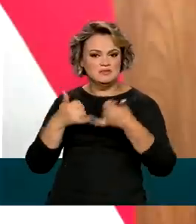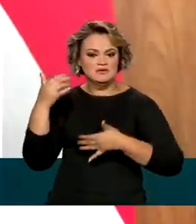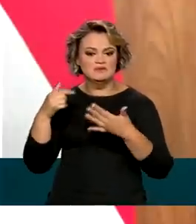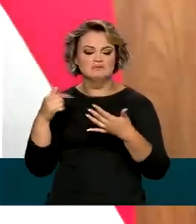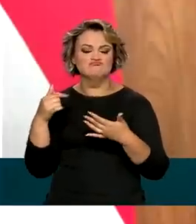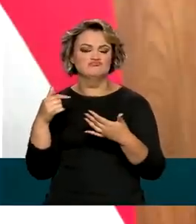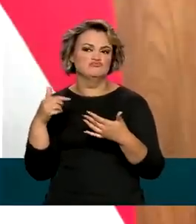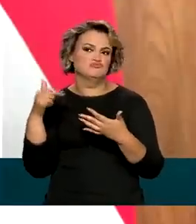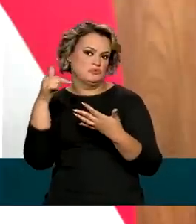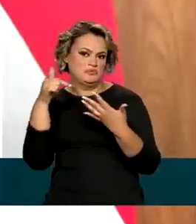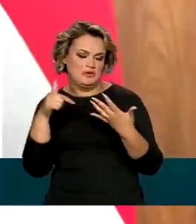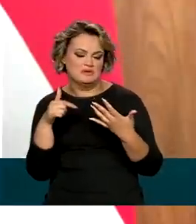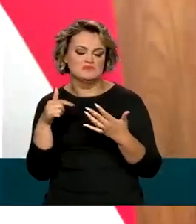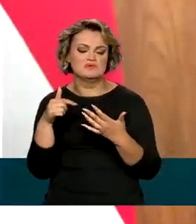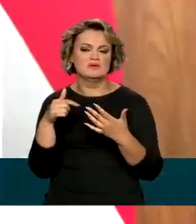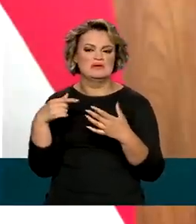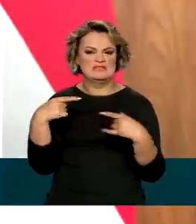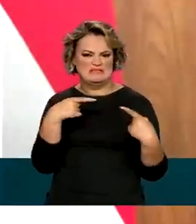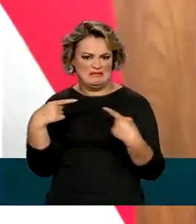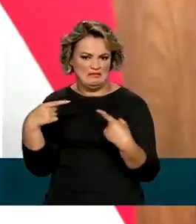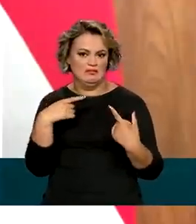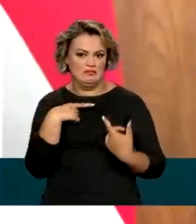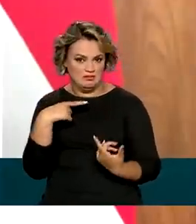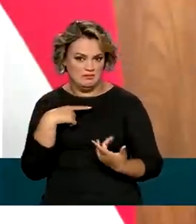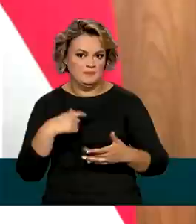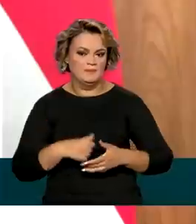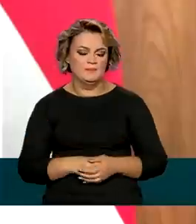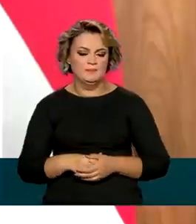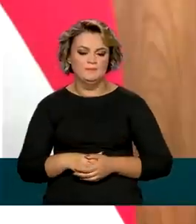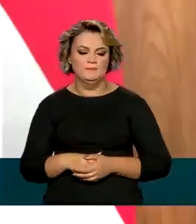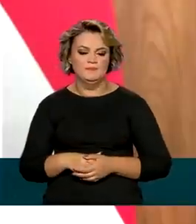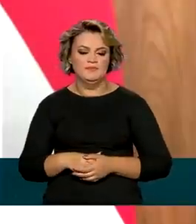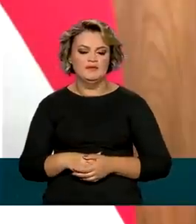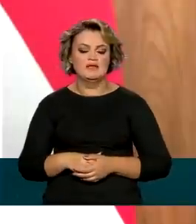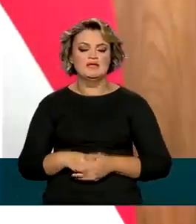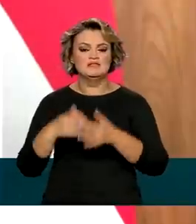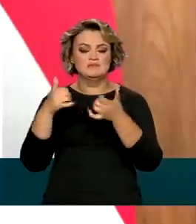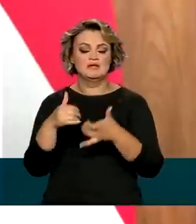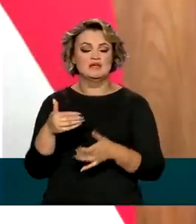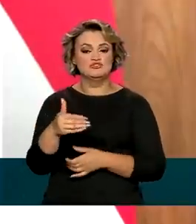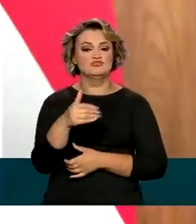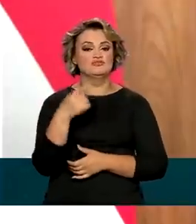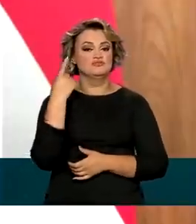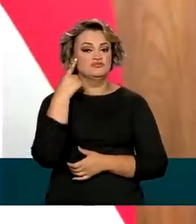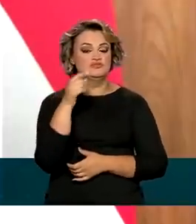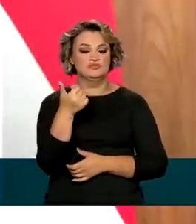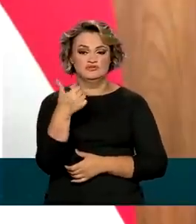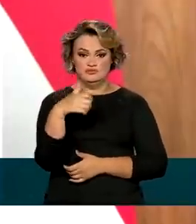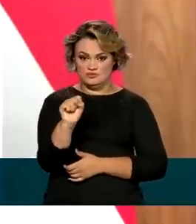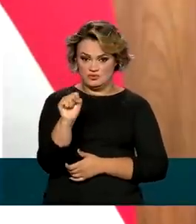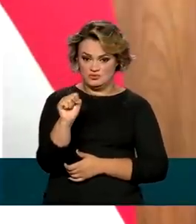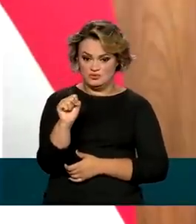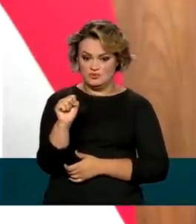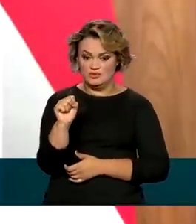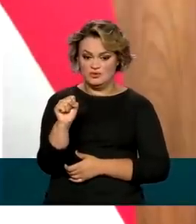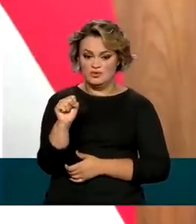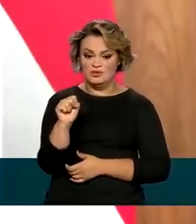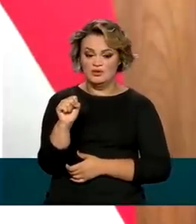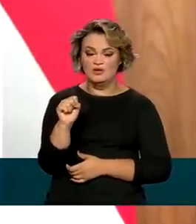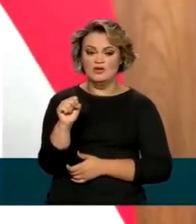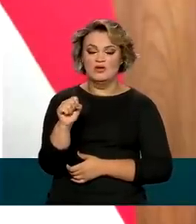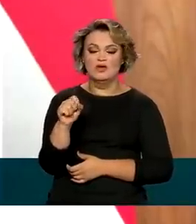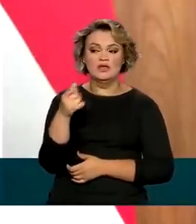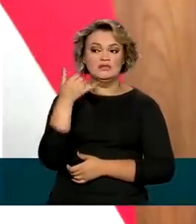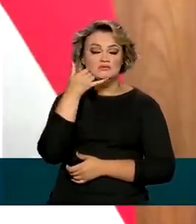-Ucrânia. Dizem que no próximo dia 18 tem um telefonema